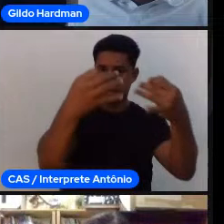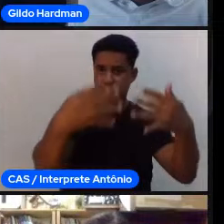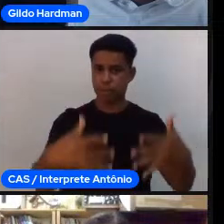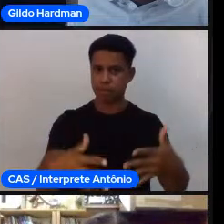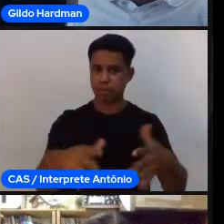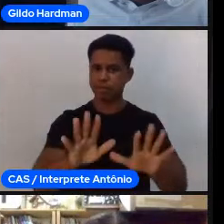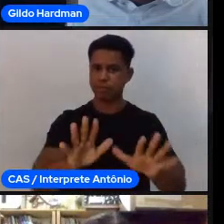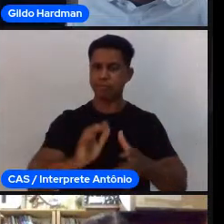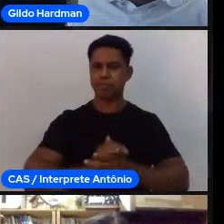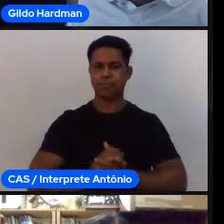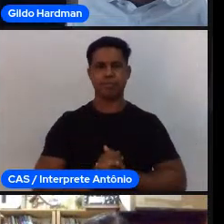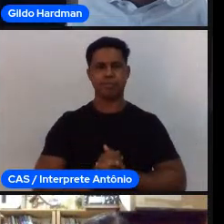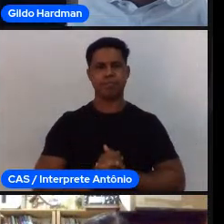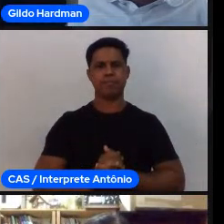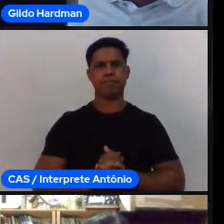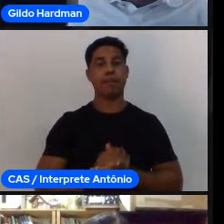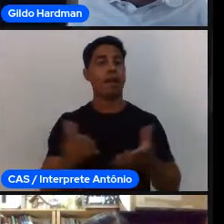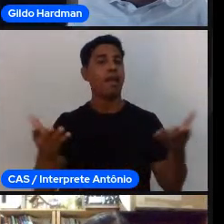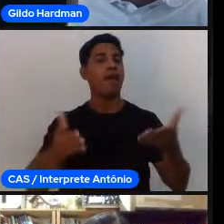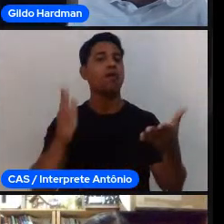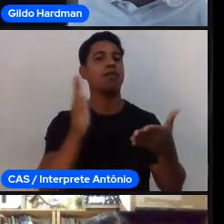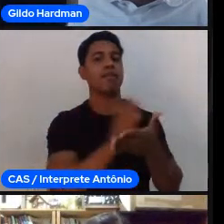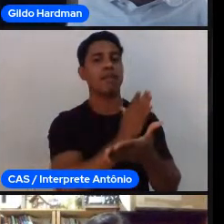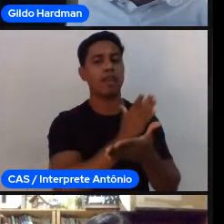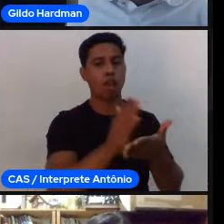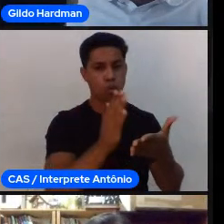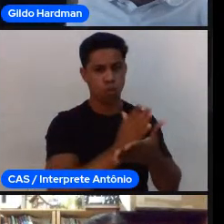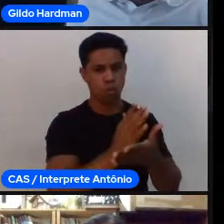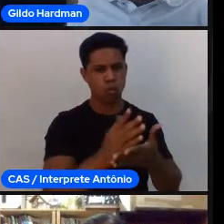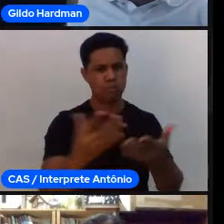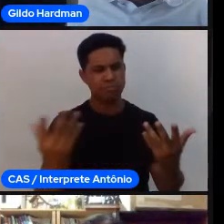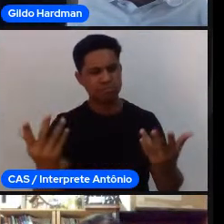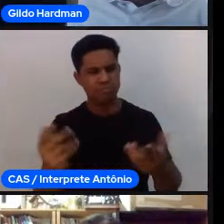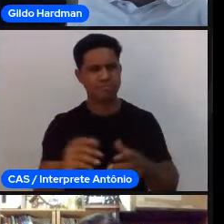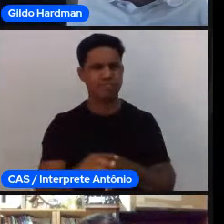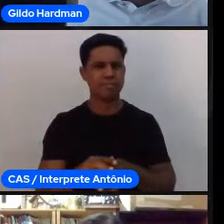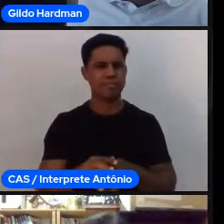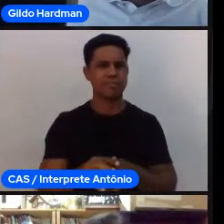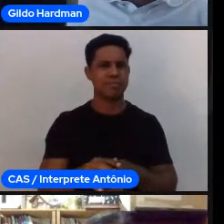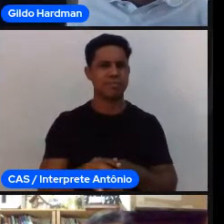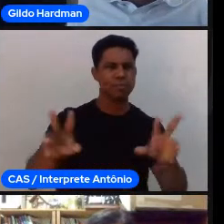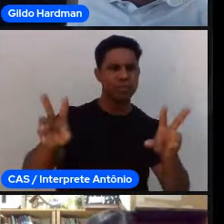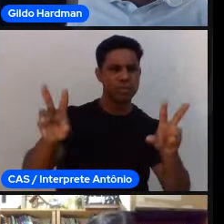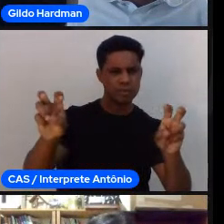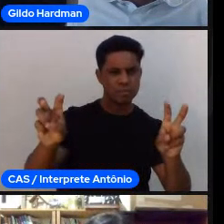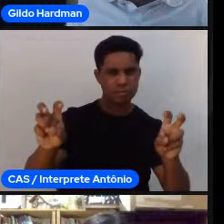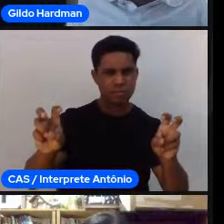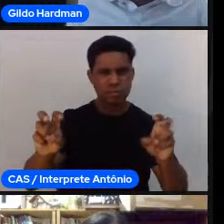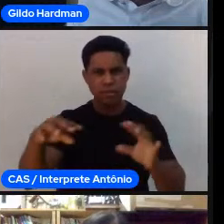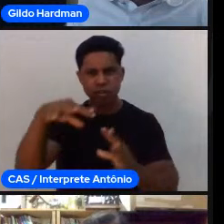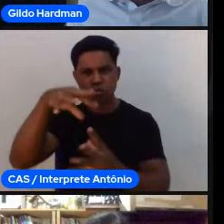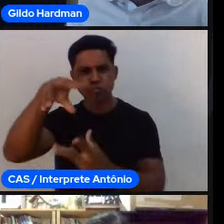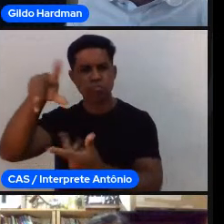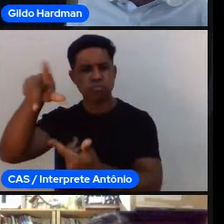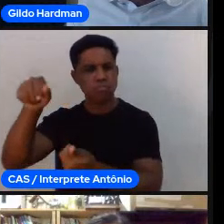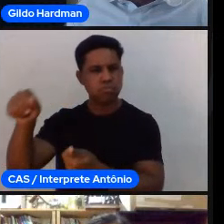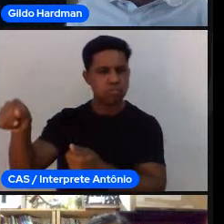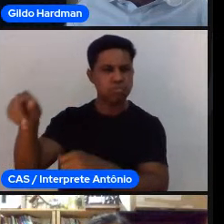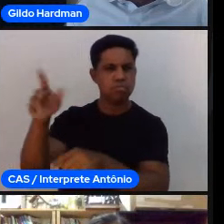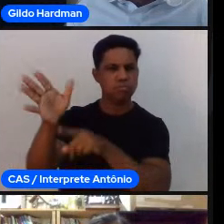Aqui são alguns modelos que a gente tem ao redor do mundo só para vocês, né? Poxa, a Larissa sonhou com isso e trouxe aqui não tem bastante